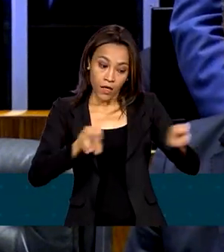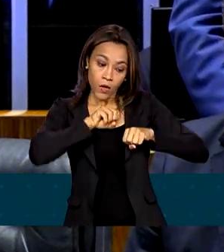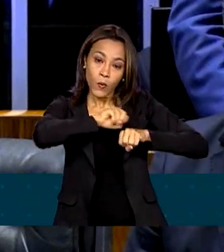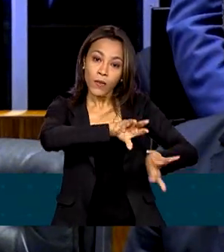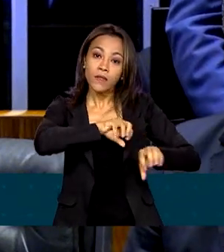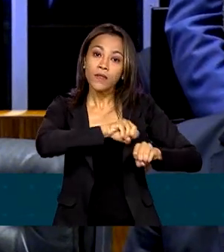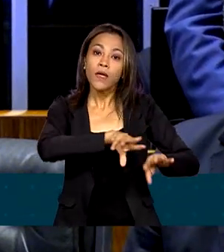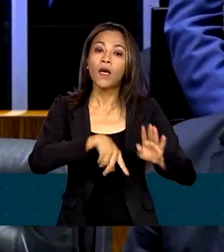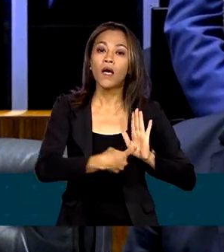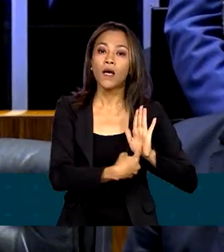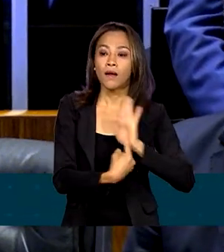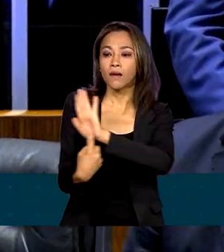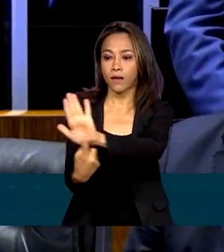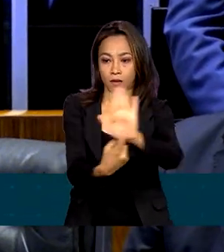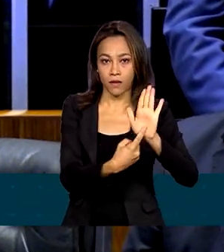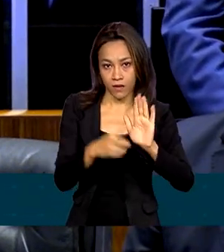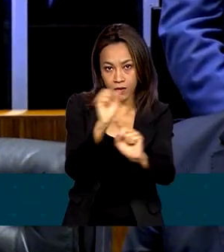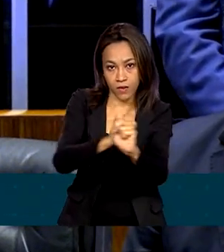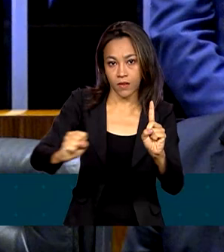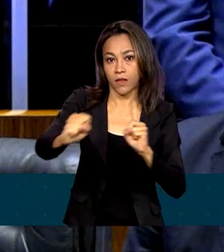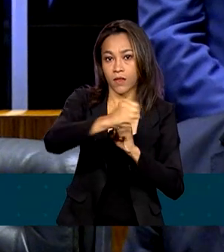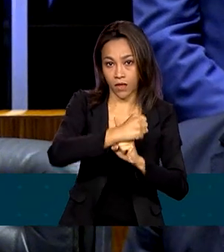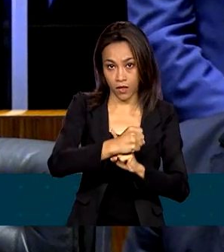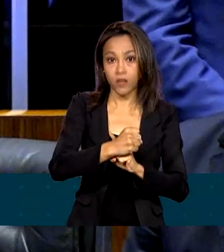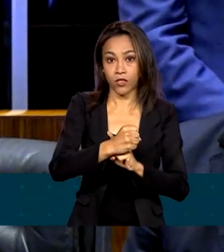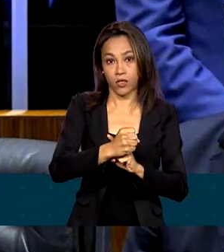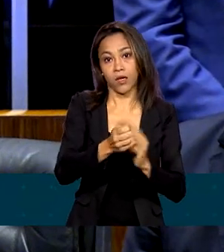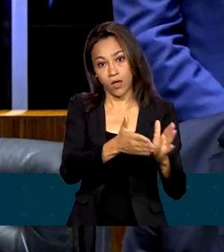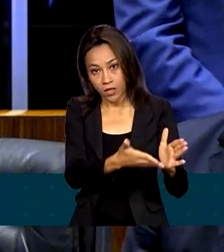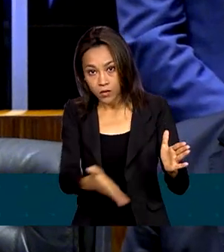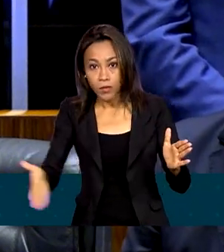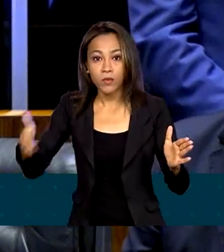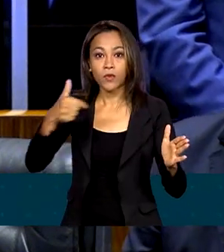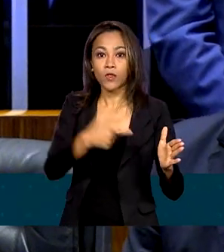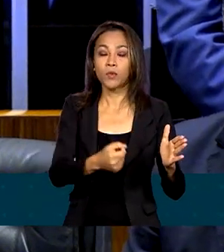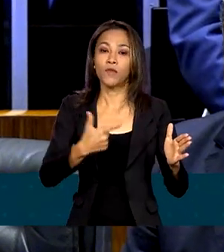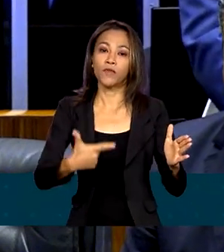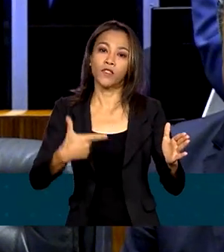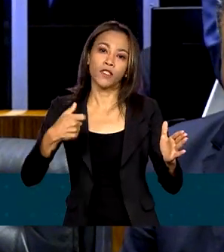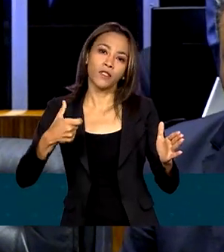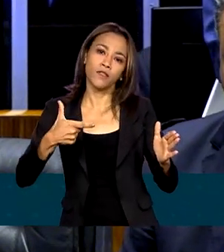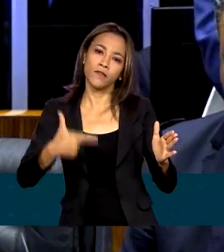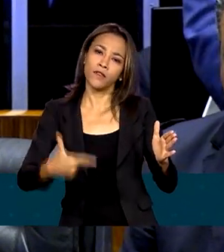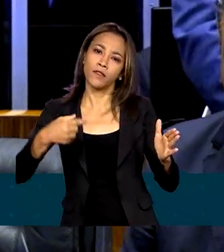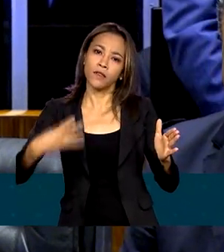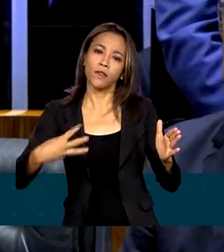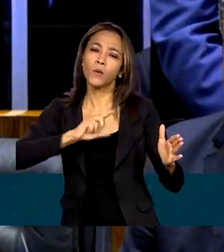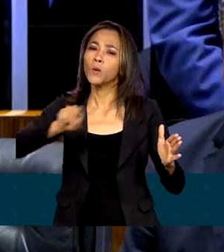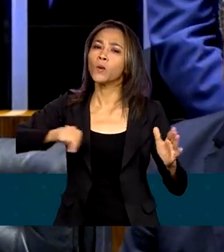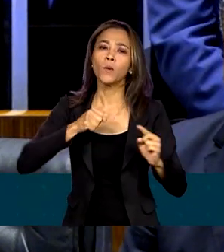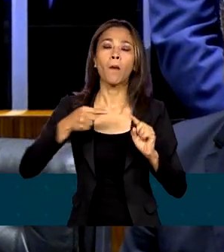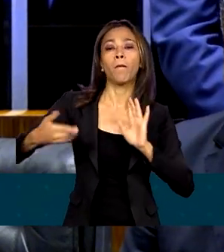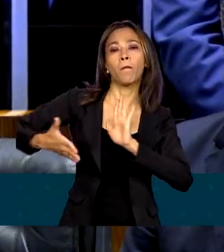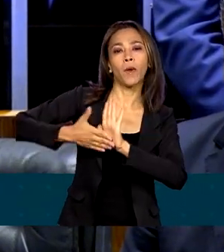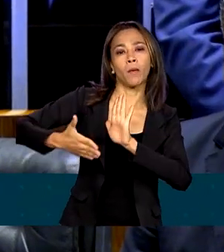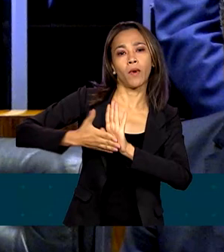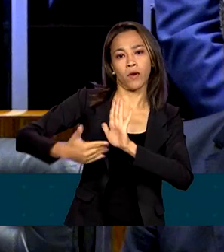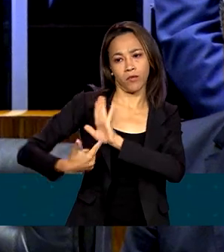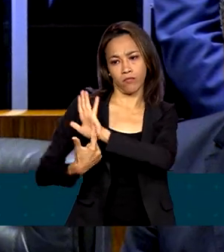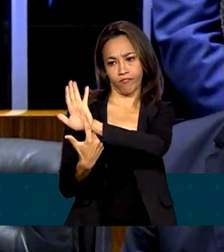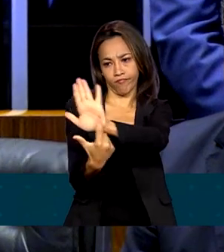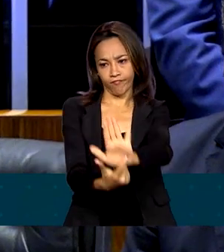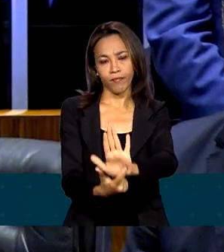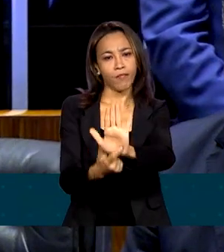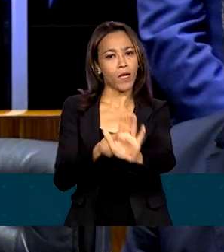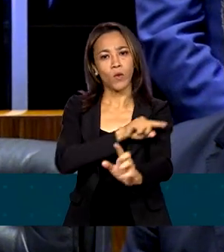a sociedade ainda em 2023 propostas consistentes para elevar a qualidade